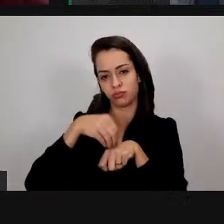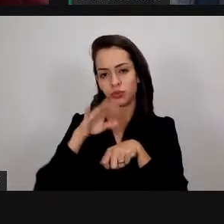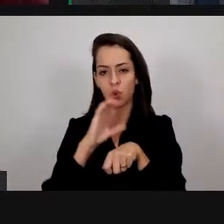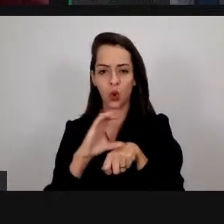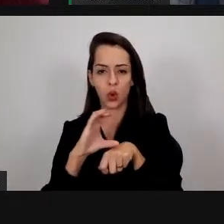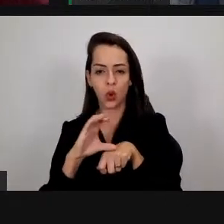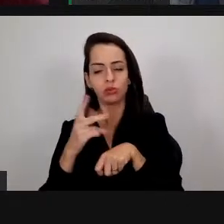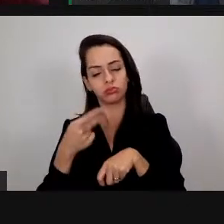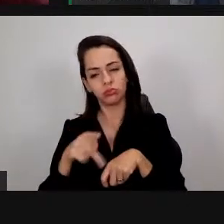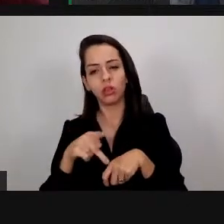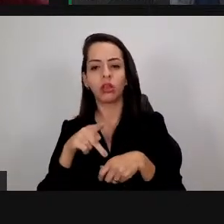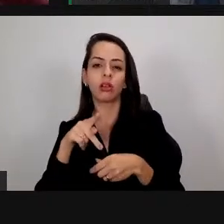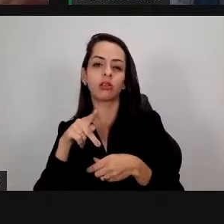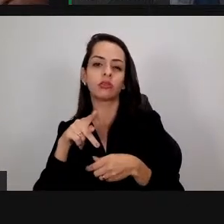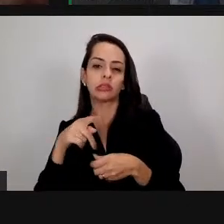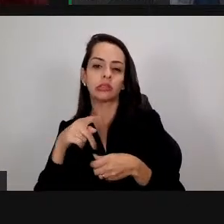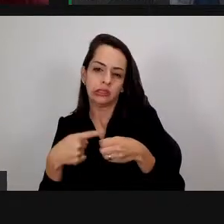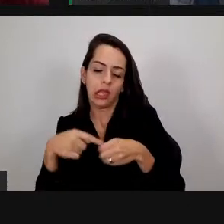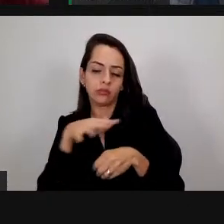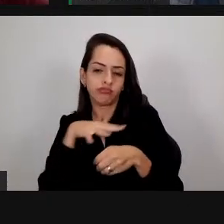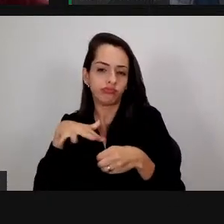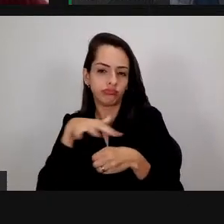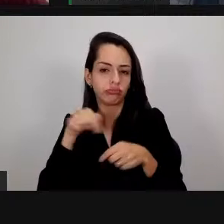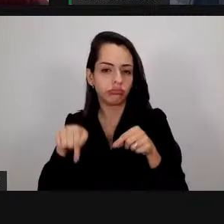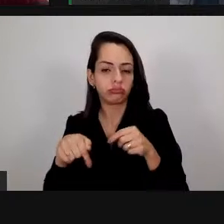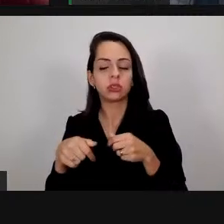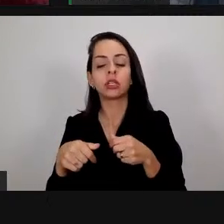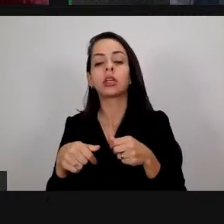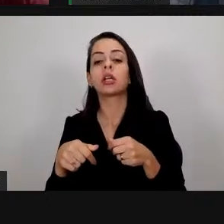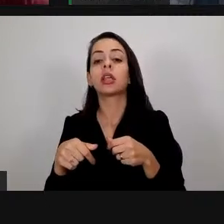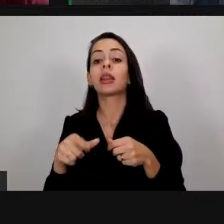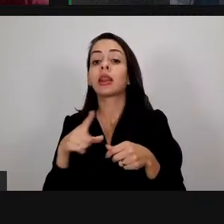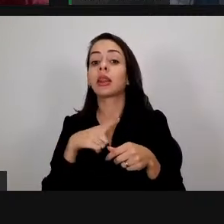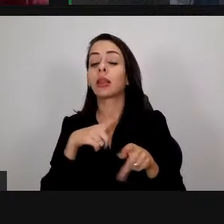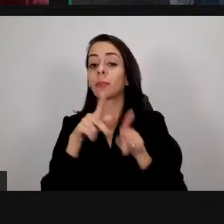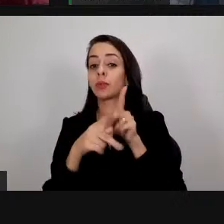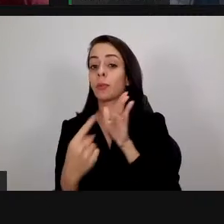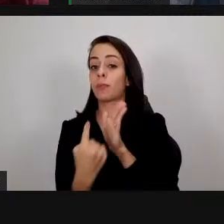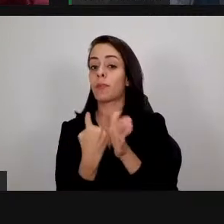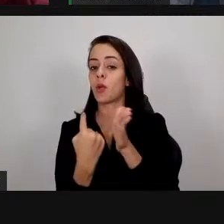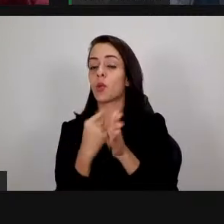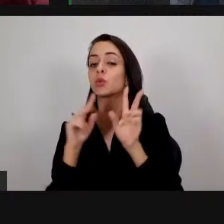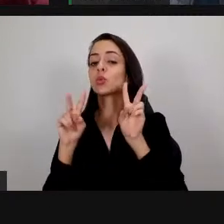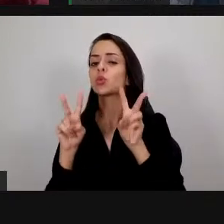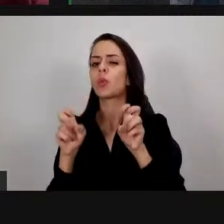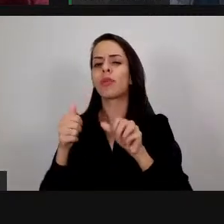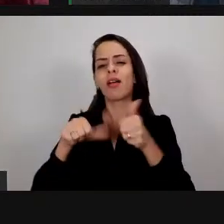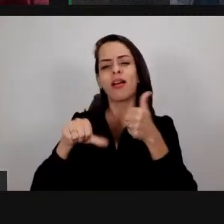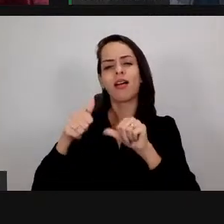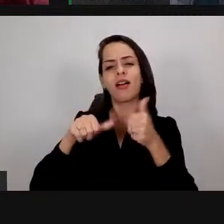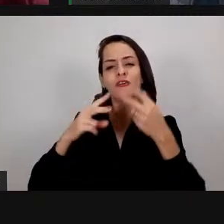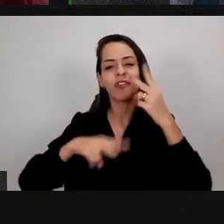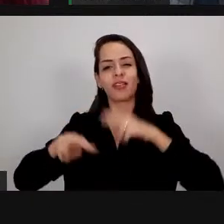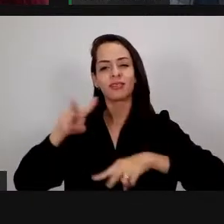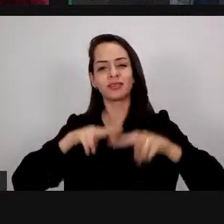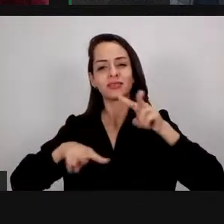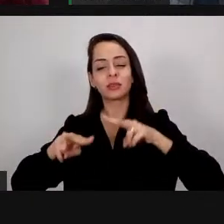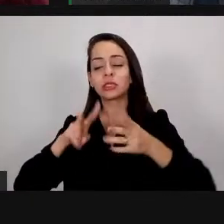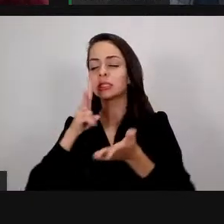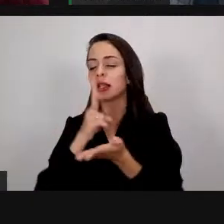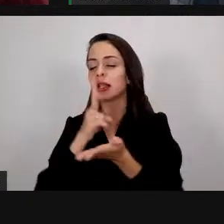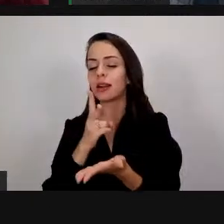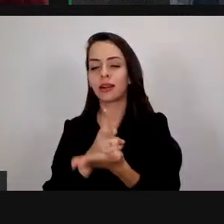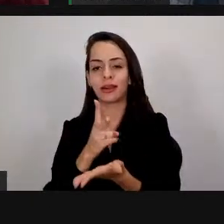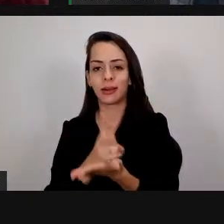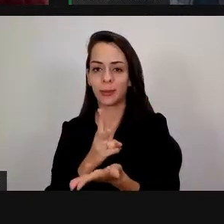oportunidades que a gente tem de fazer essa capacitação que essa pergunta da avaliação sempre existe né voltando a falar da